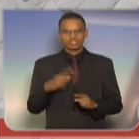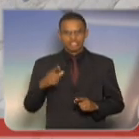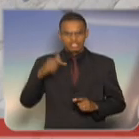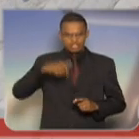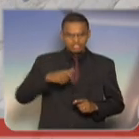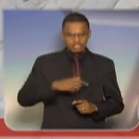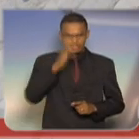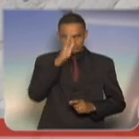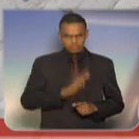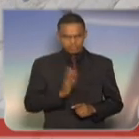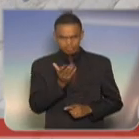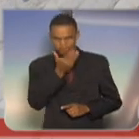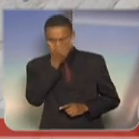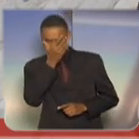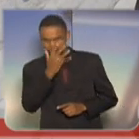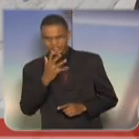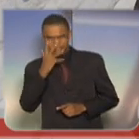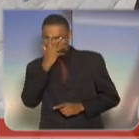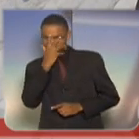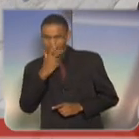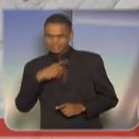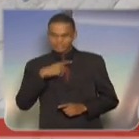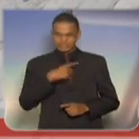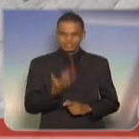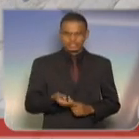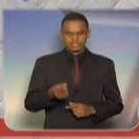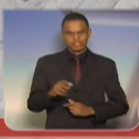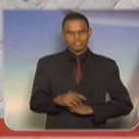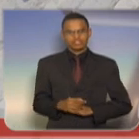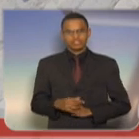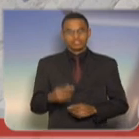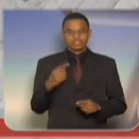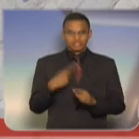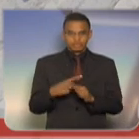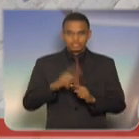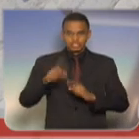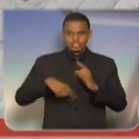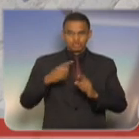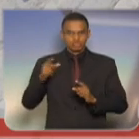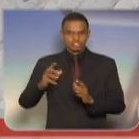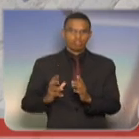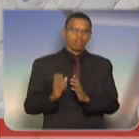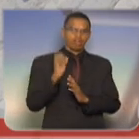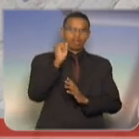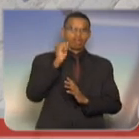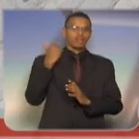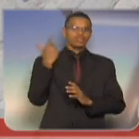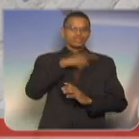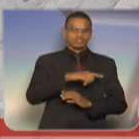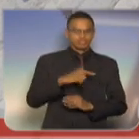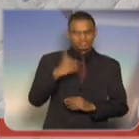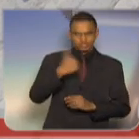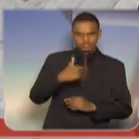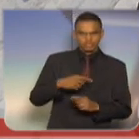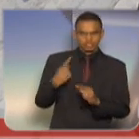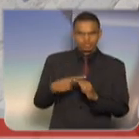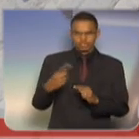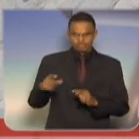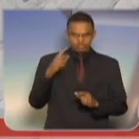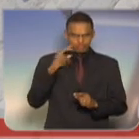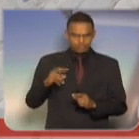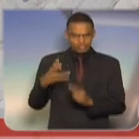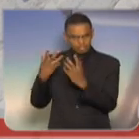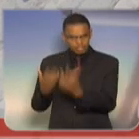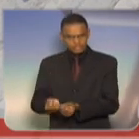Brasil. E, se Deus quiser, nunca voltarão ao poder e não tomarão o poder, porque nós não deixaremos passar esse tipo de bandido na política.